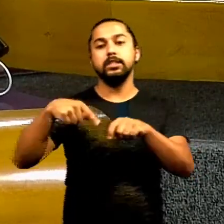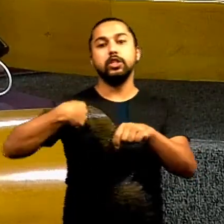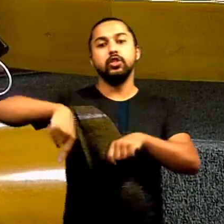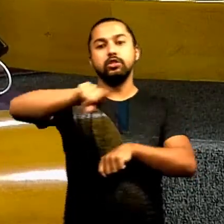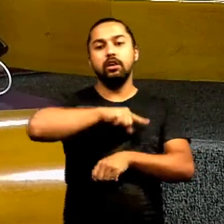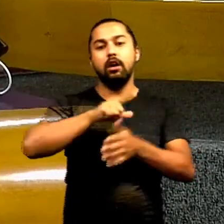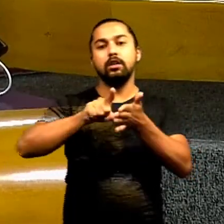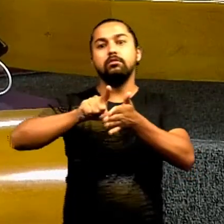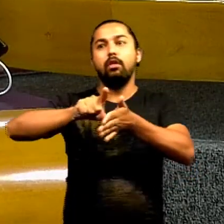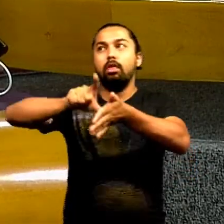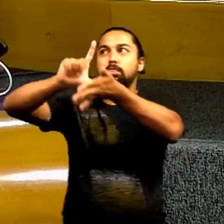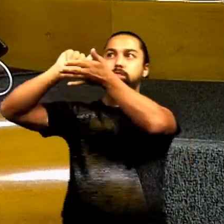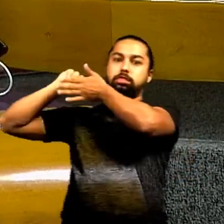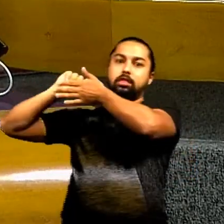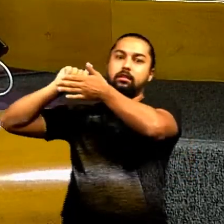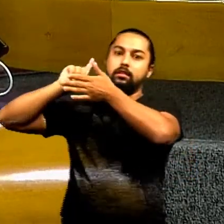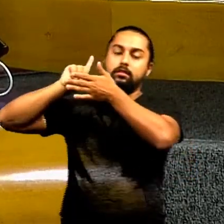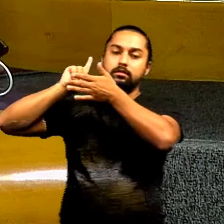atrasados as pessoas que